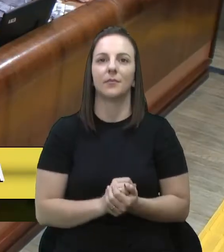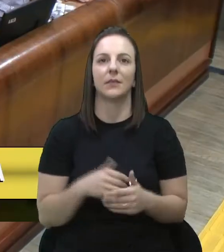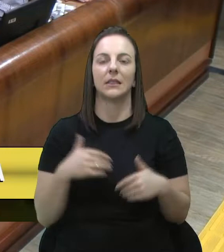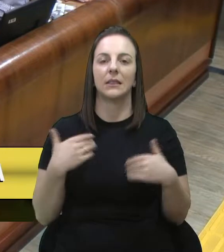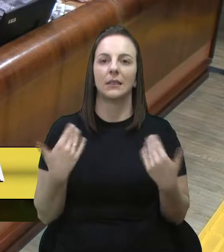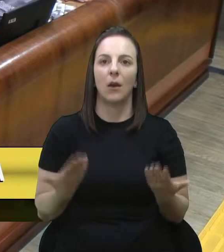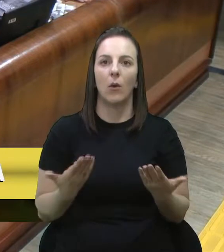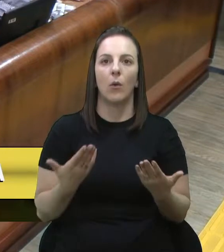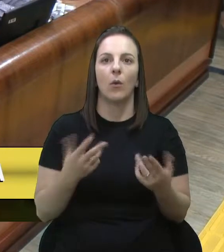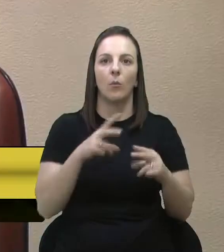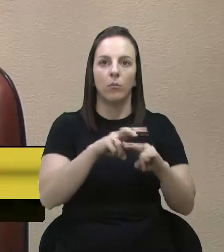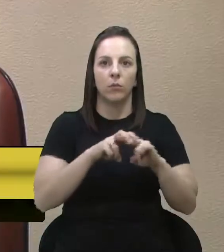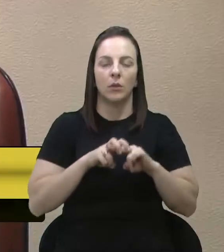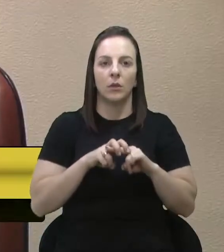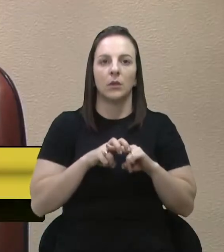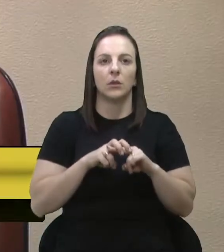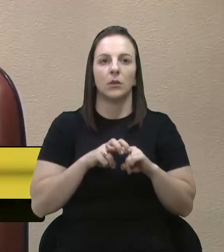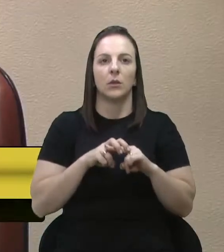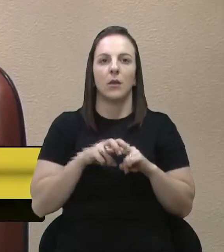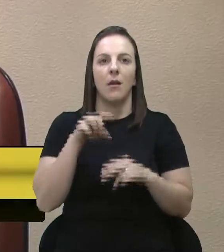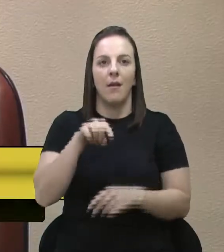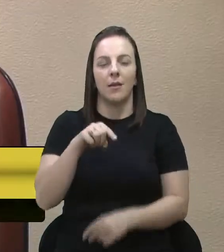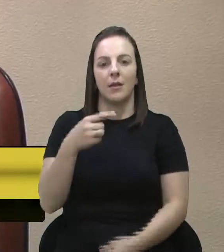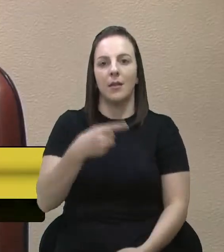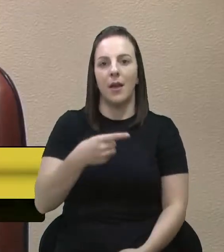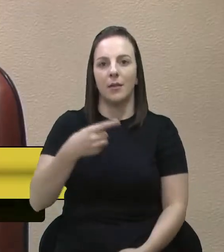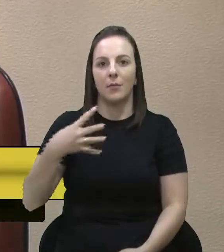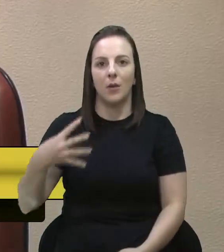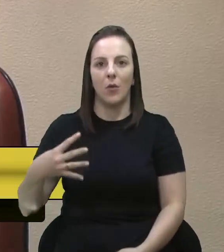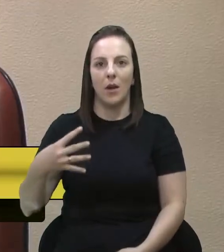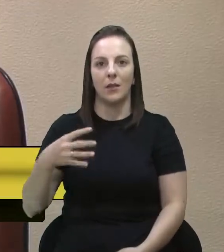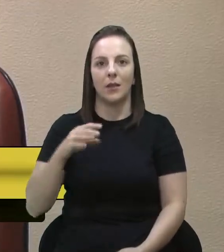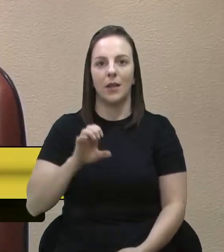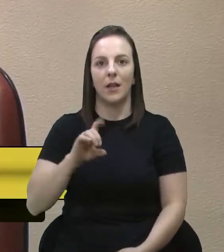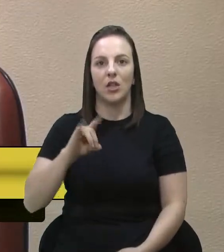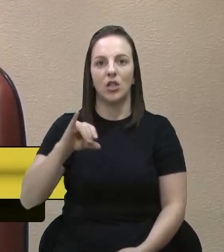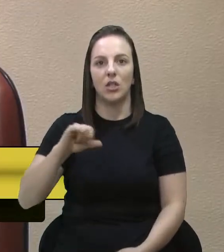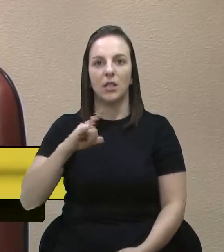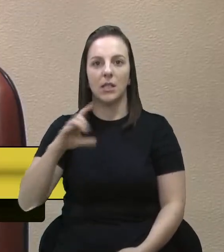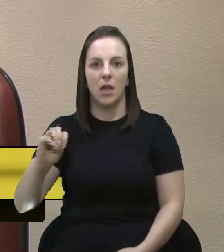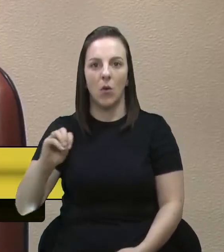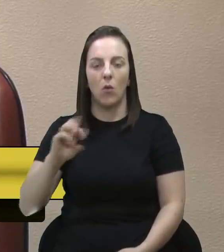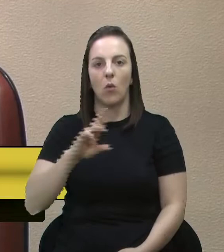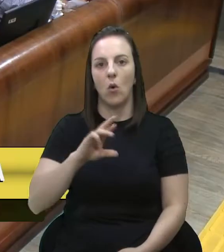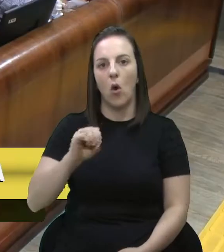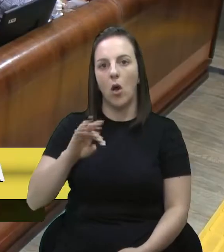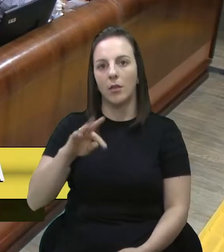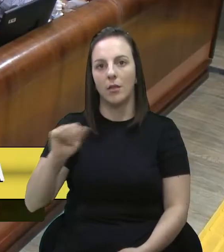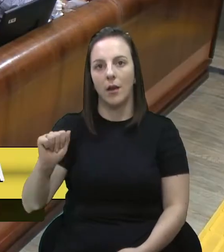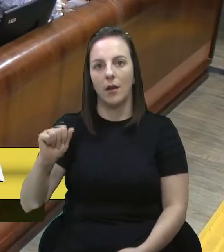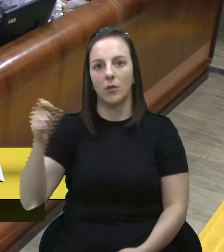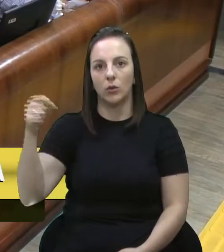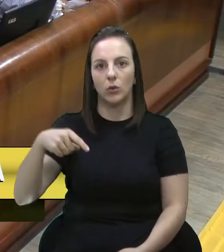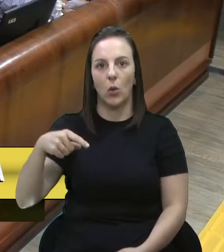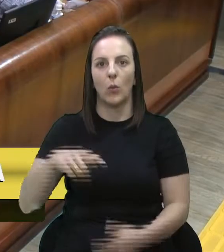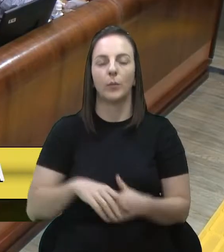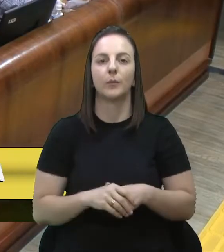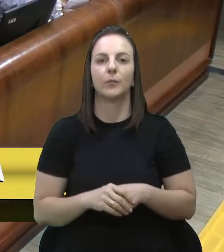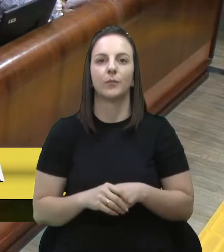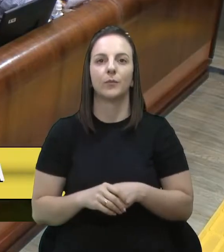então, a 14ª edição Roda do Sol. Vamos nos cuidar. Um abraço. Obrigado. Com a palavra, Bressan.